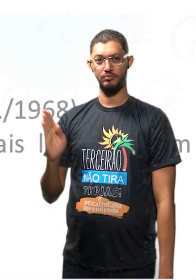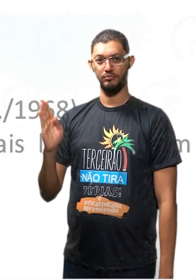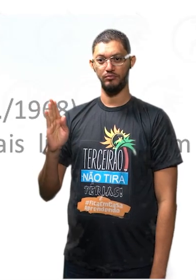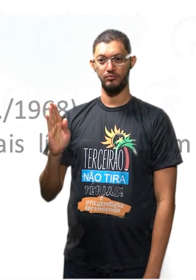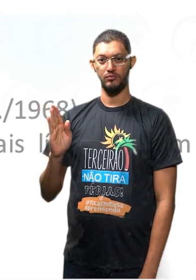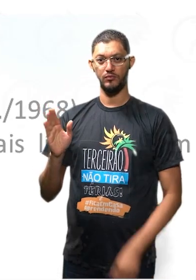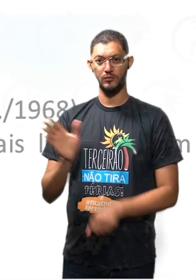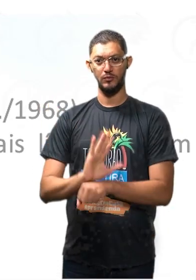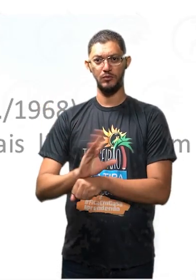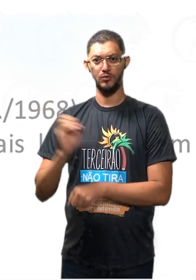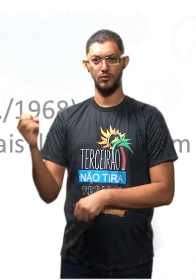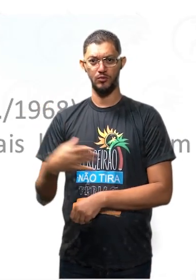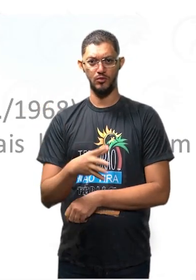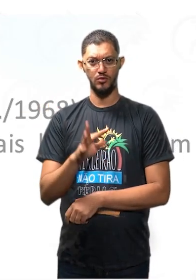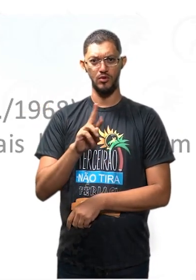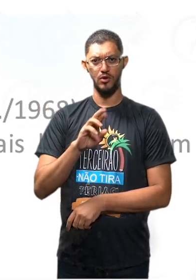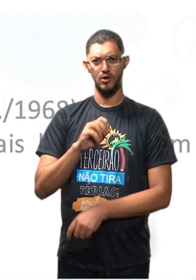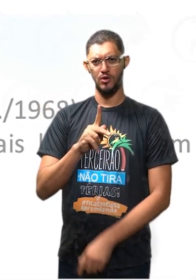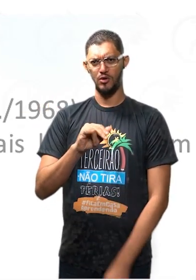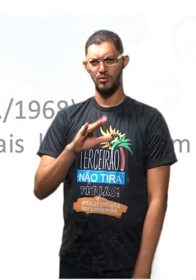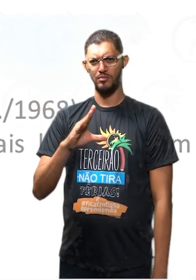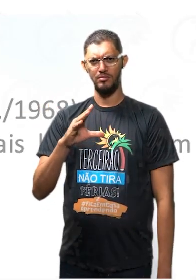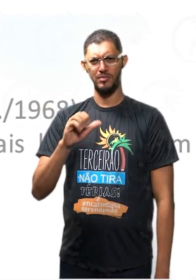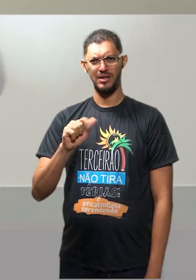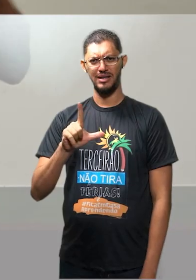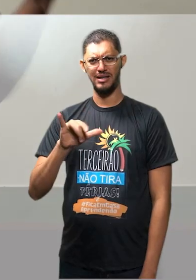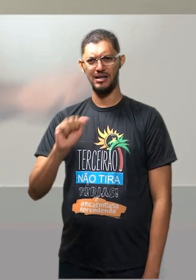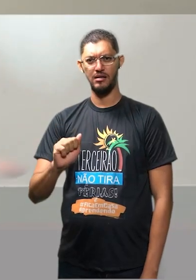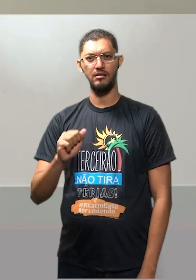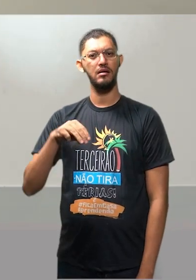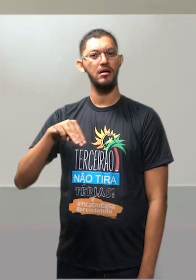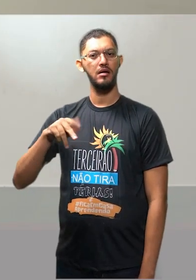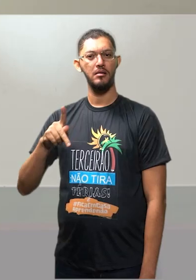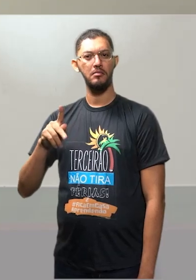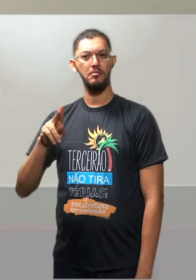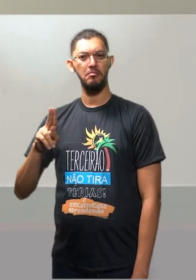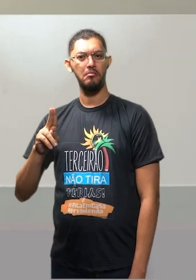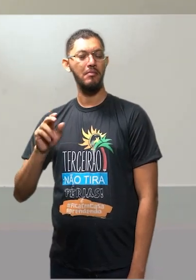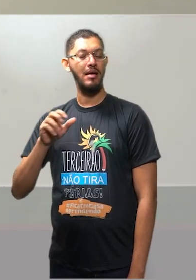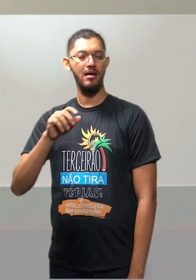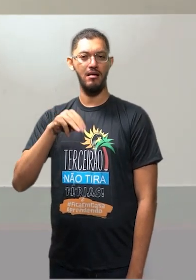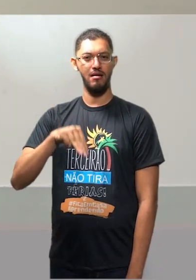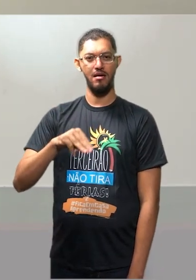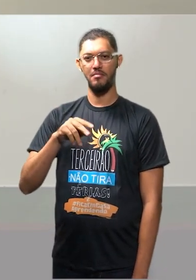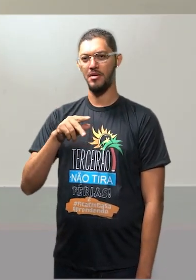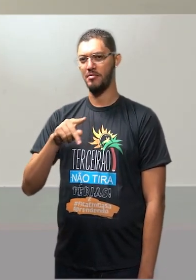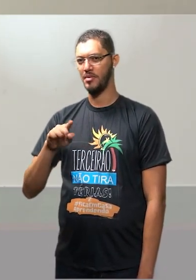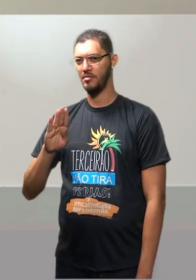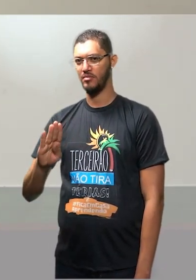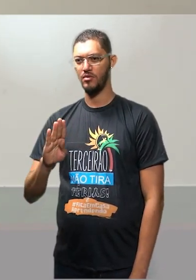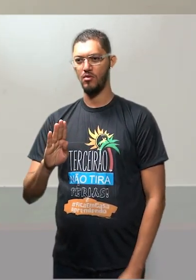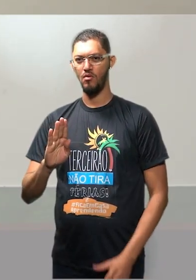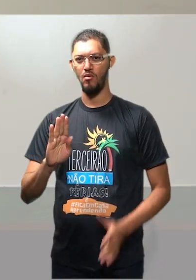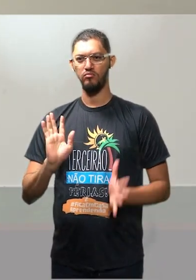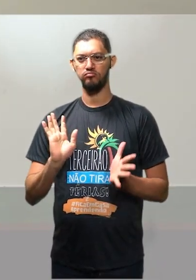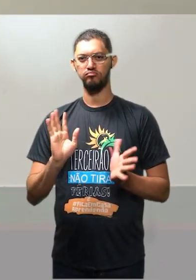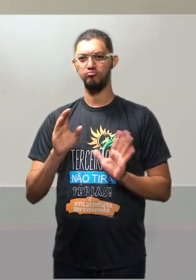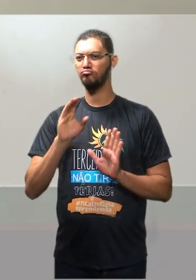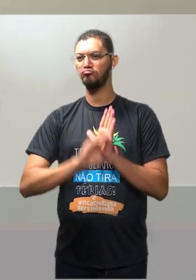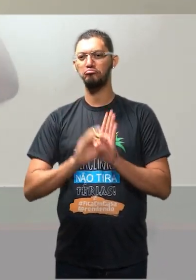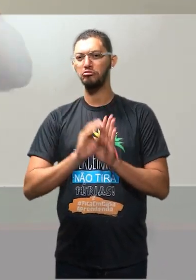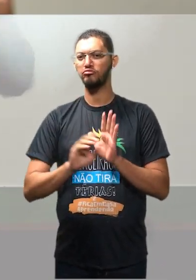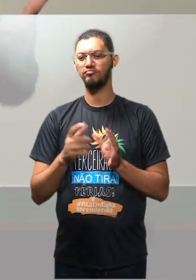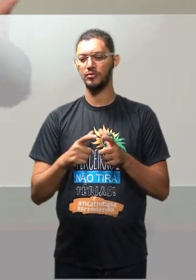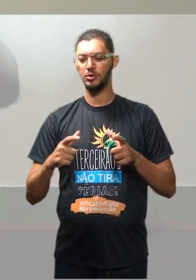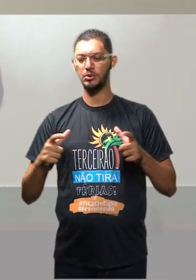Cinema Novo. Tropicália. Tropicália MPB. Porém, MPB é muito amplo. O que é MPB? Não dá para definir necessariamente. A